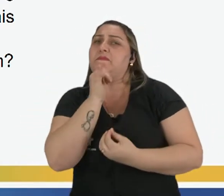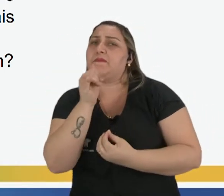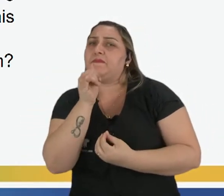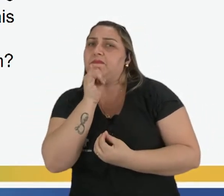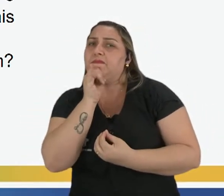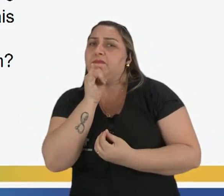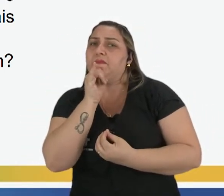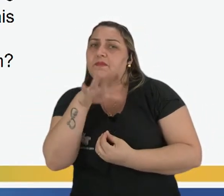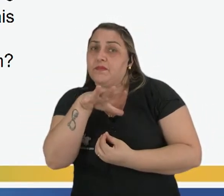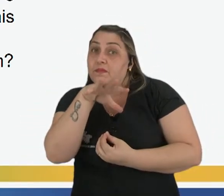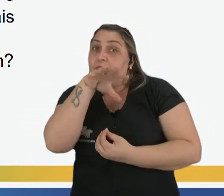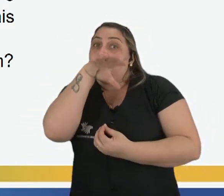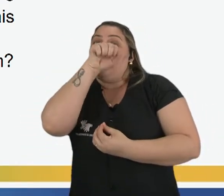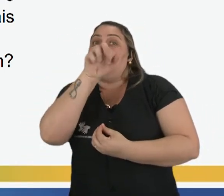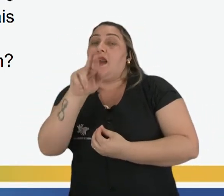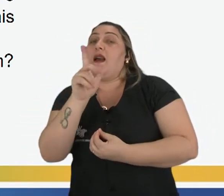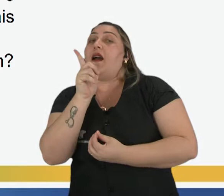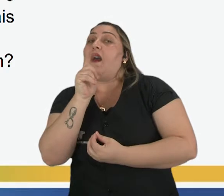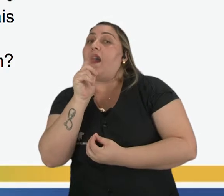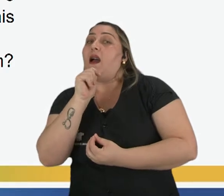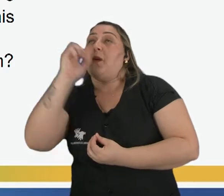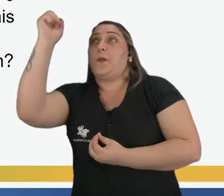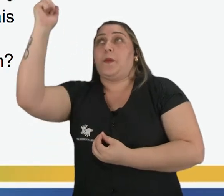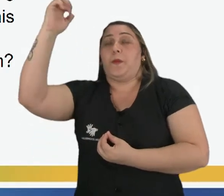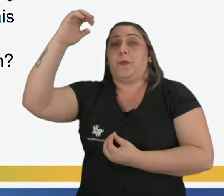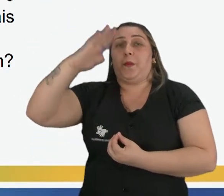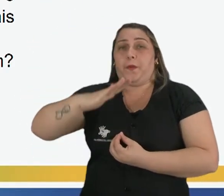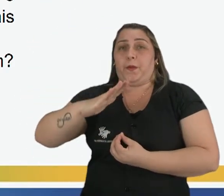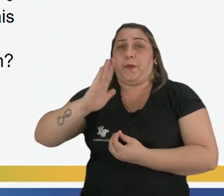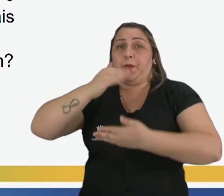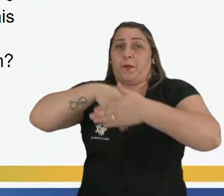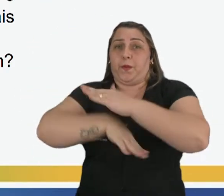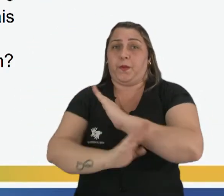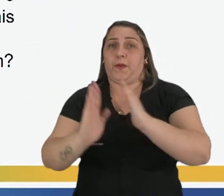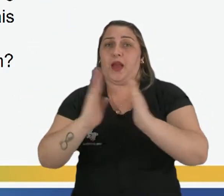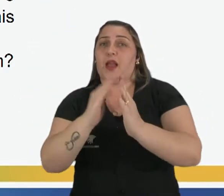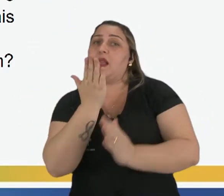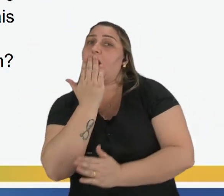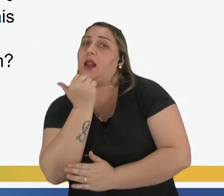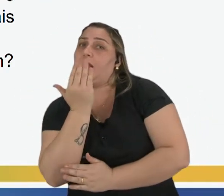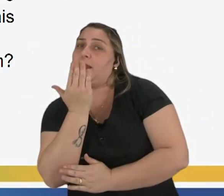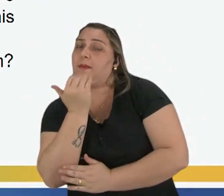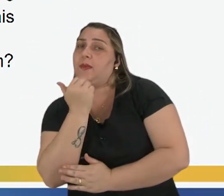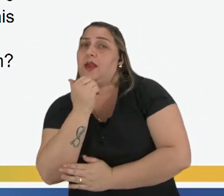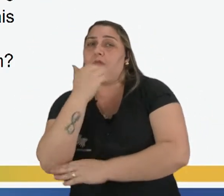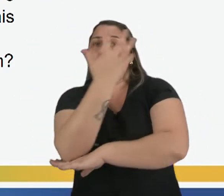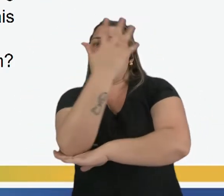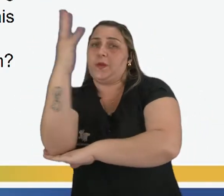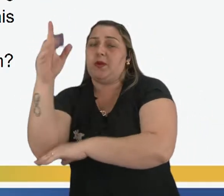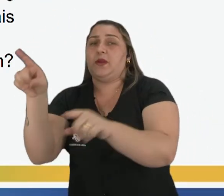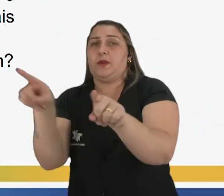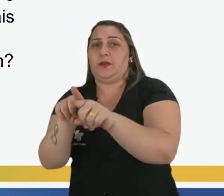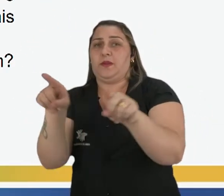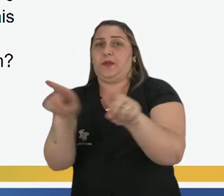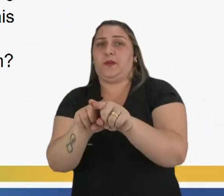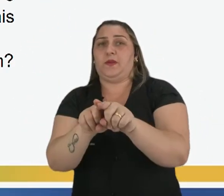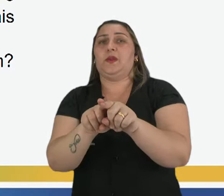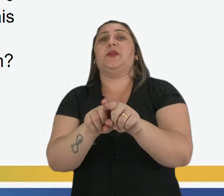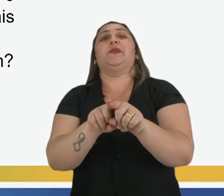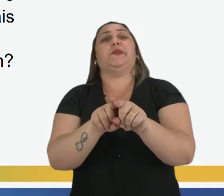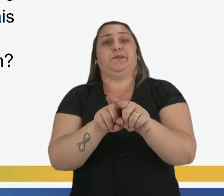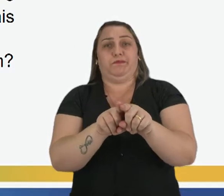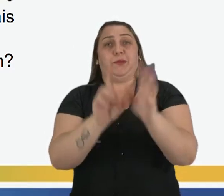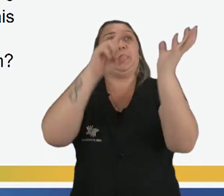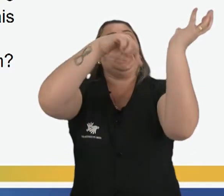Ar, água, luz, abrigo e alimento. As plantas, por exemplo, retiram a água e saem